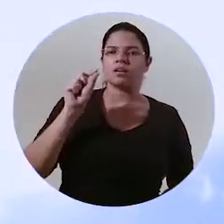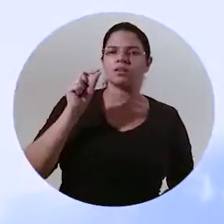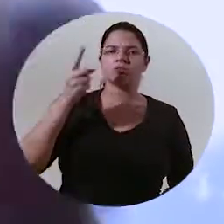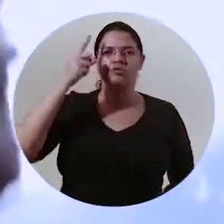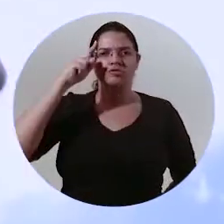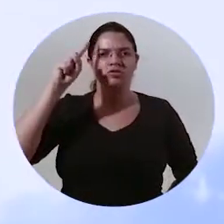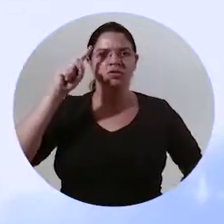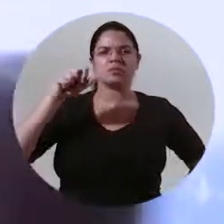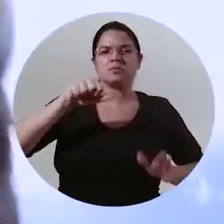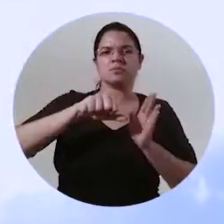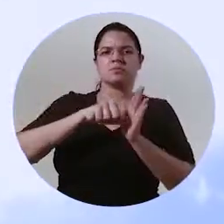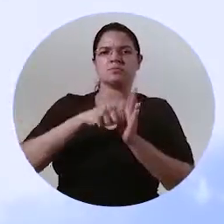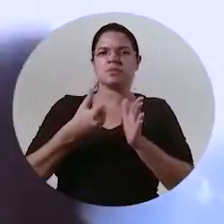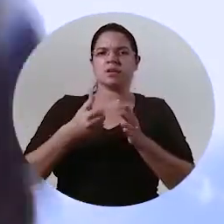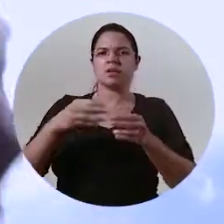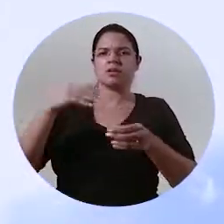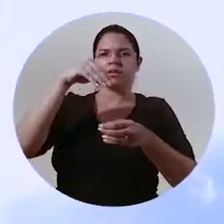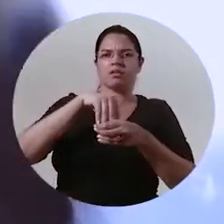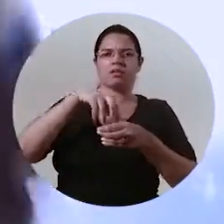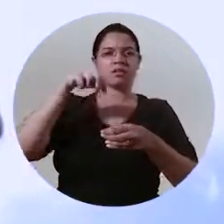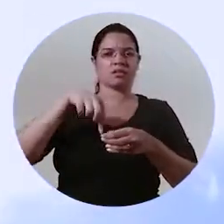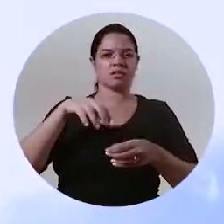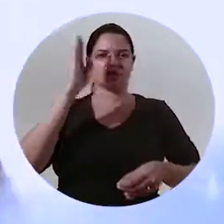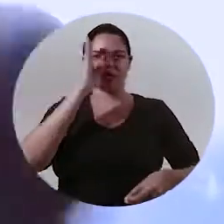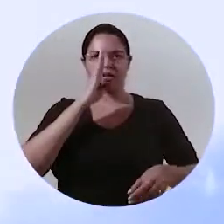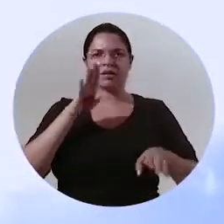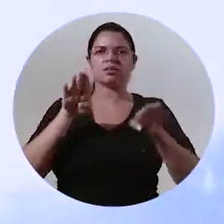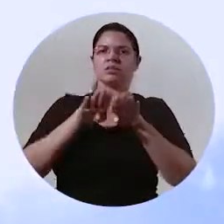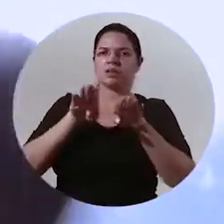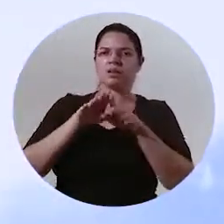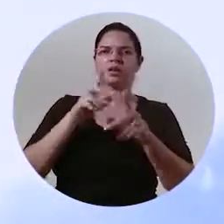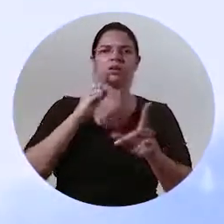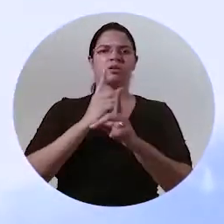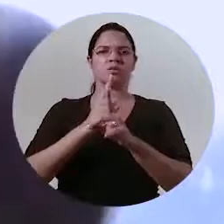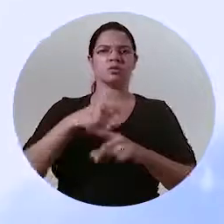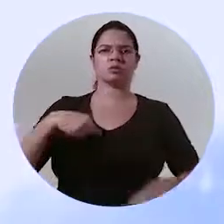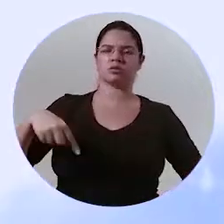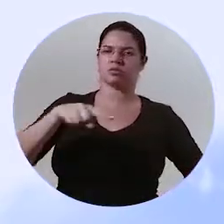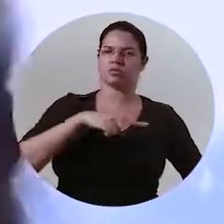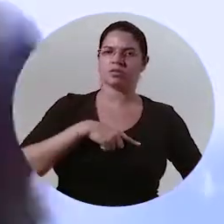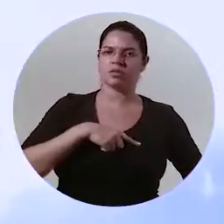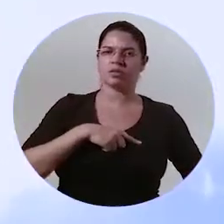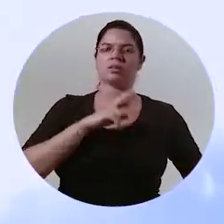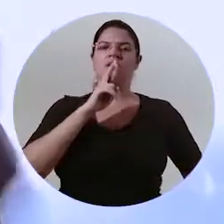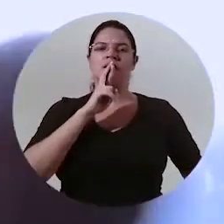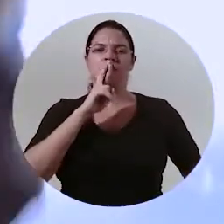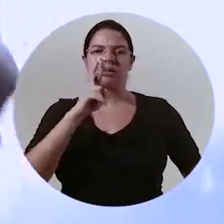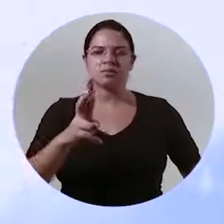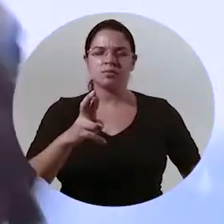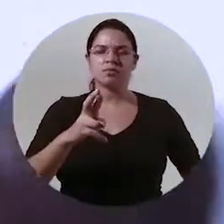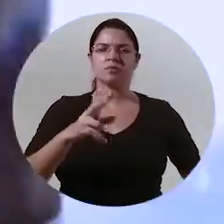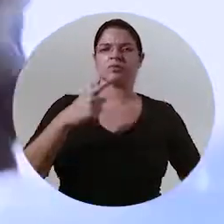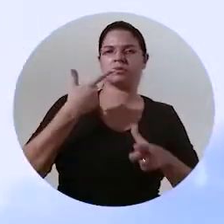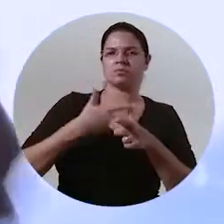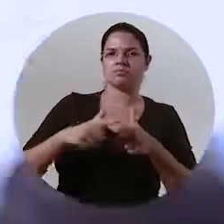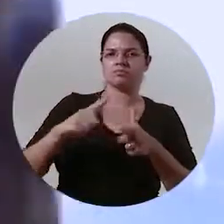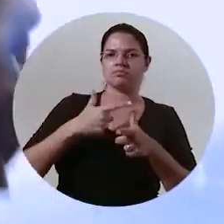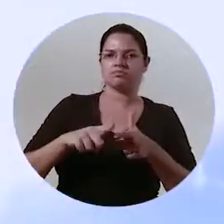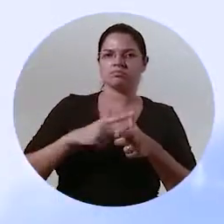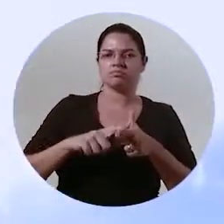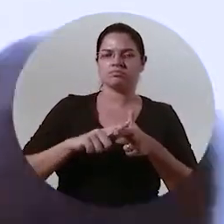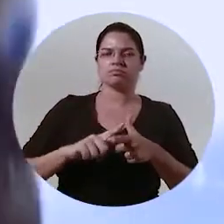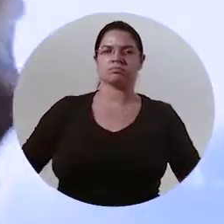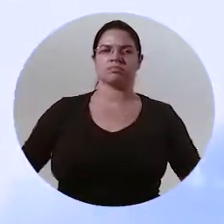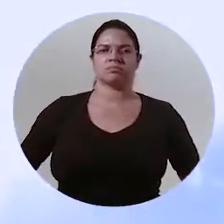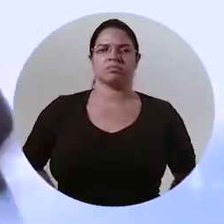Aqueles que um dia foram os primeiros habitantes desse Brasil também encontram em nós abrigo e respostas para